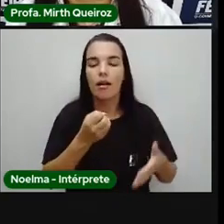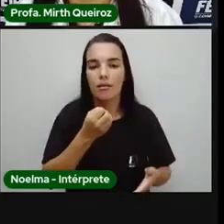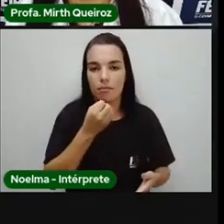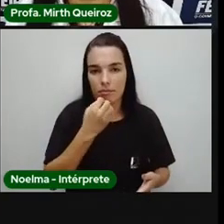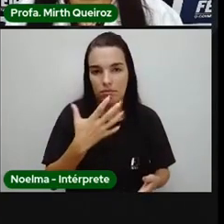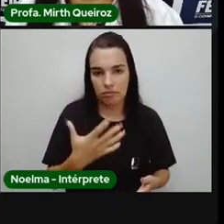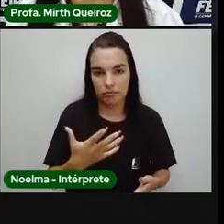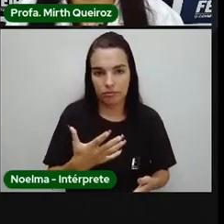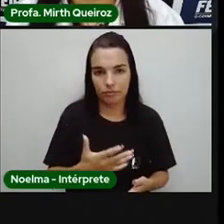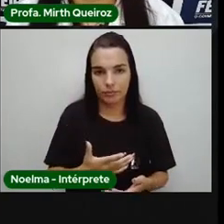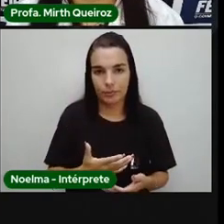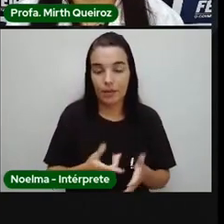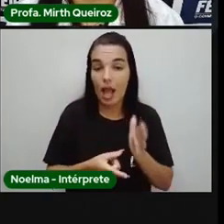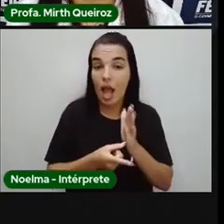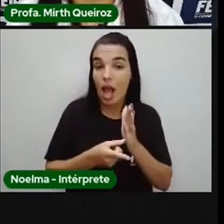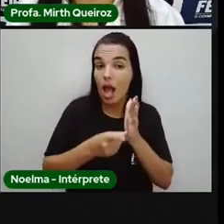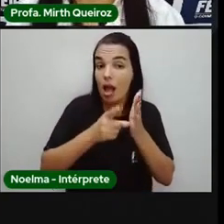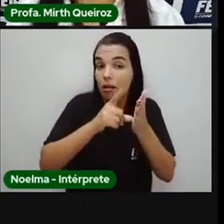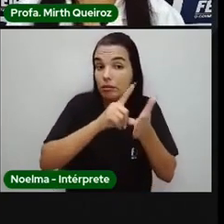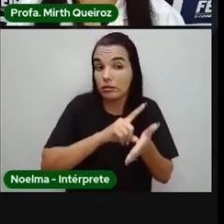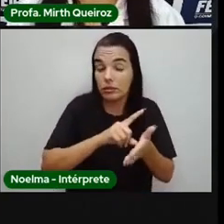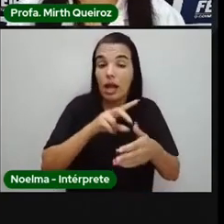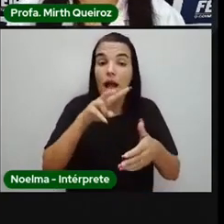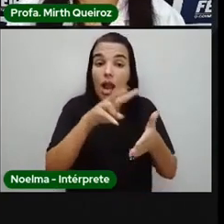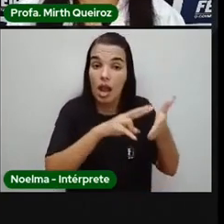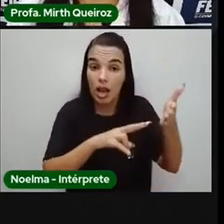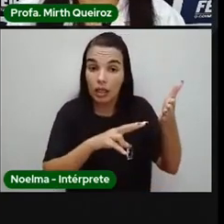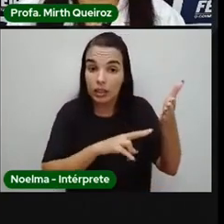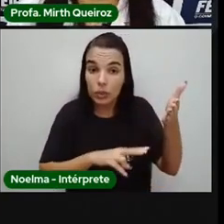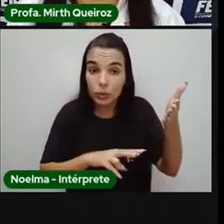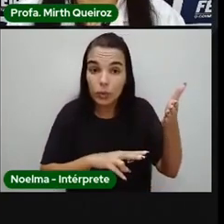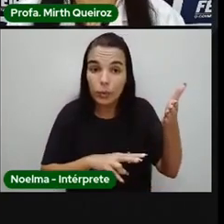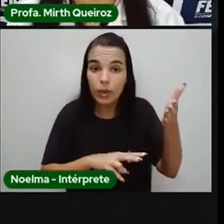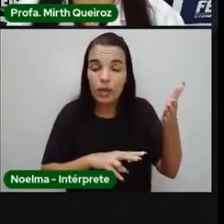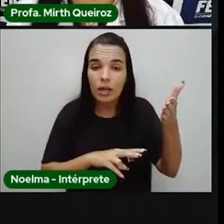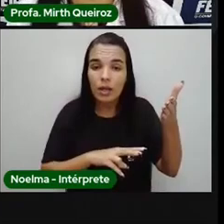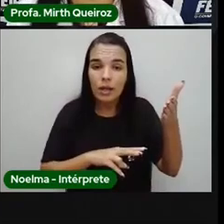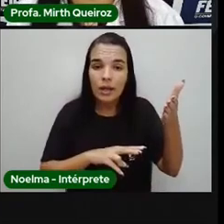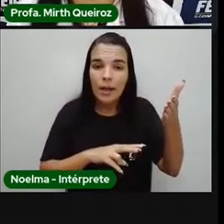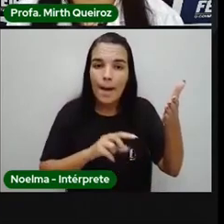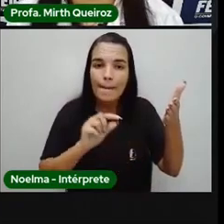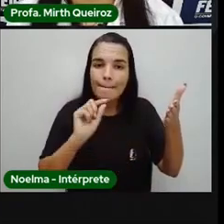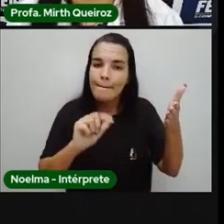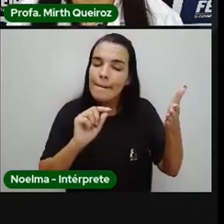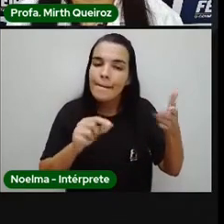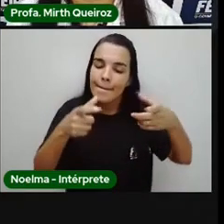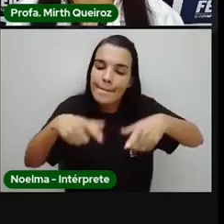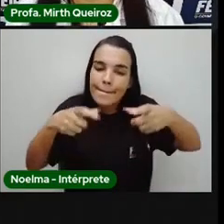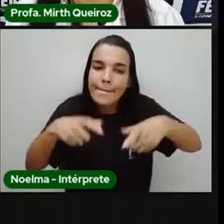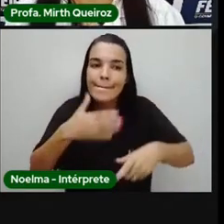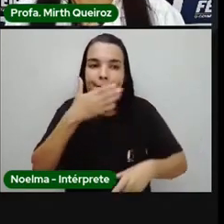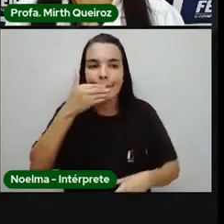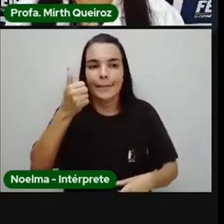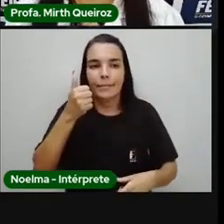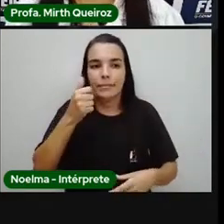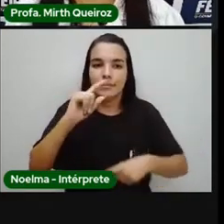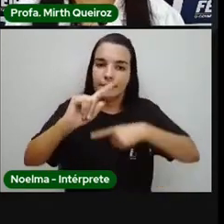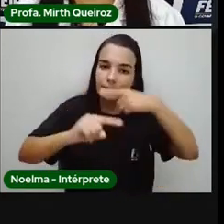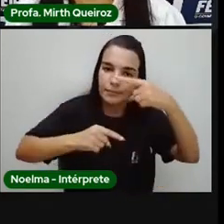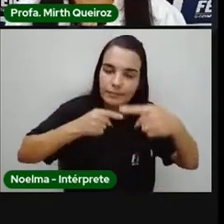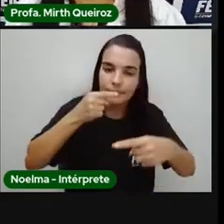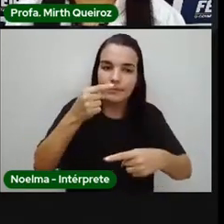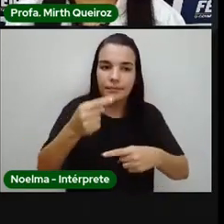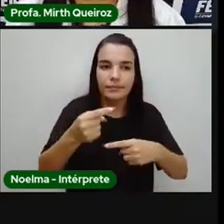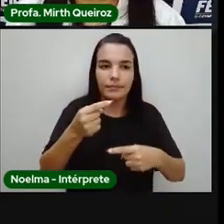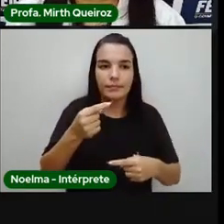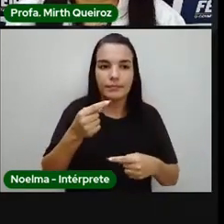lendo. Então, antes de vocês realizarem essa leitura, primeiro procure esse espaço. E depois,